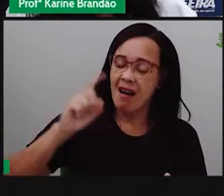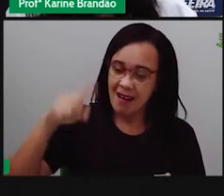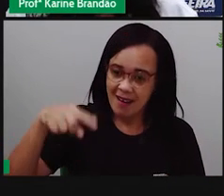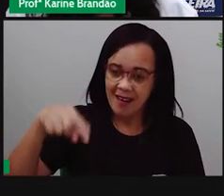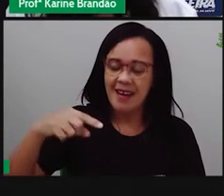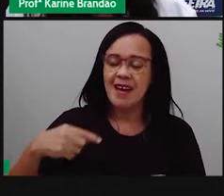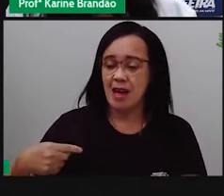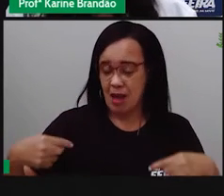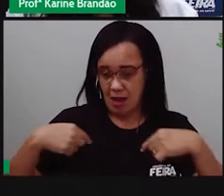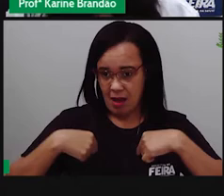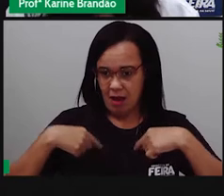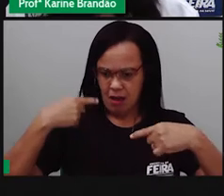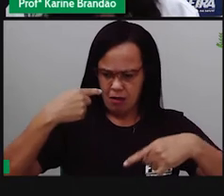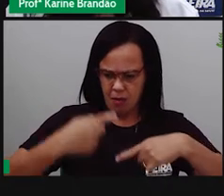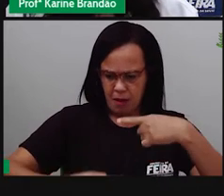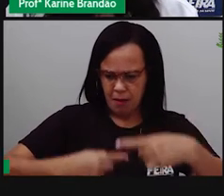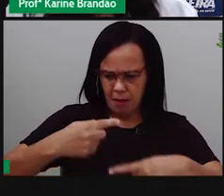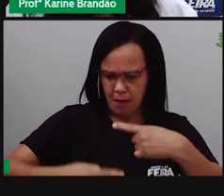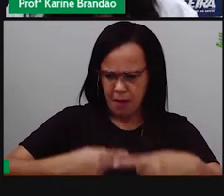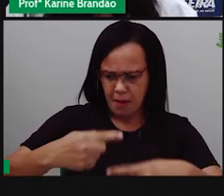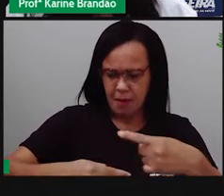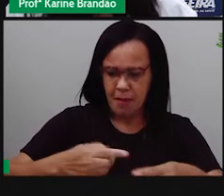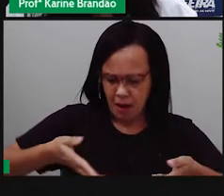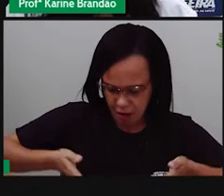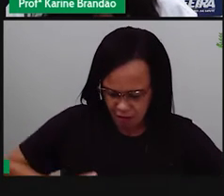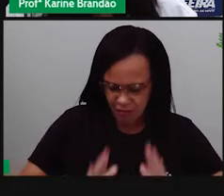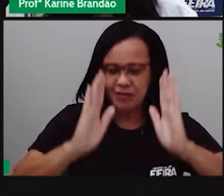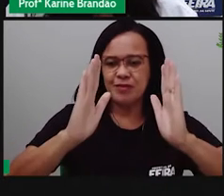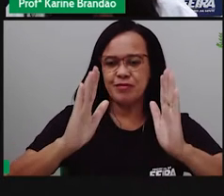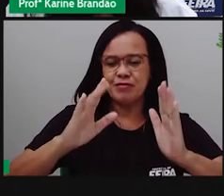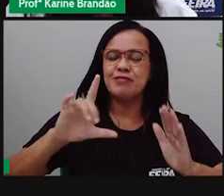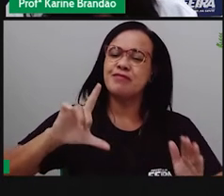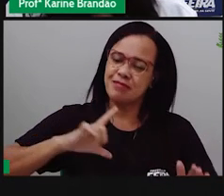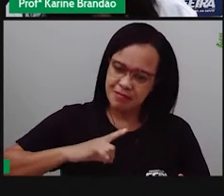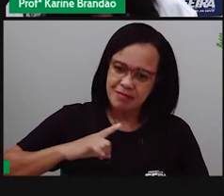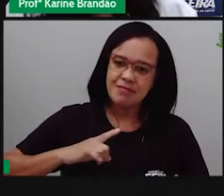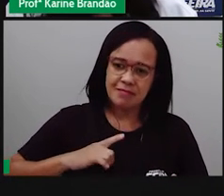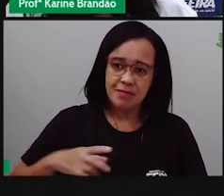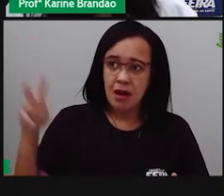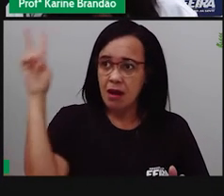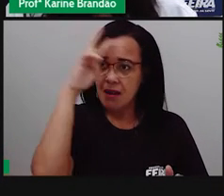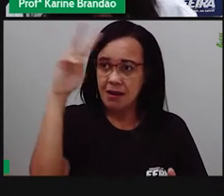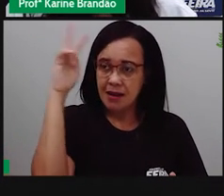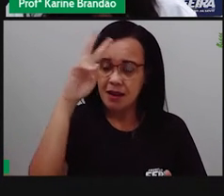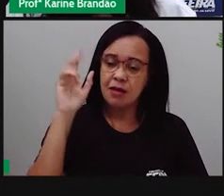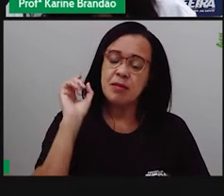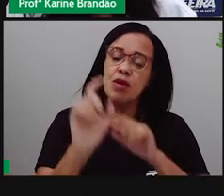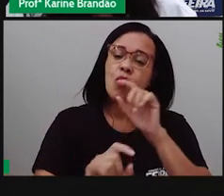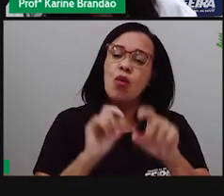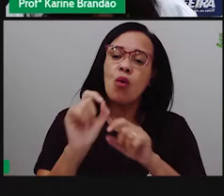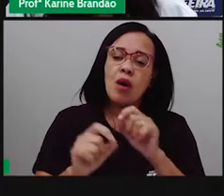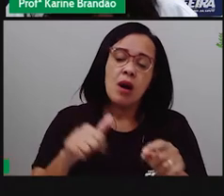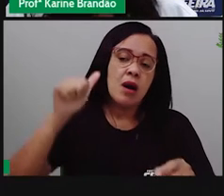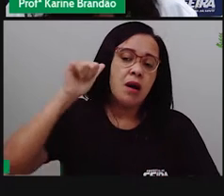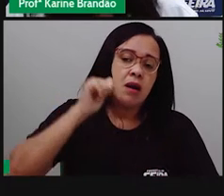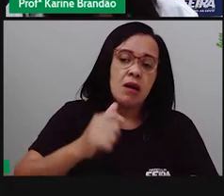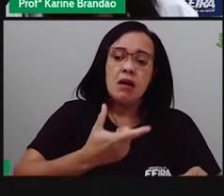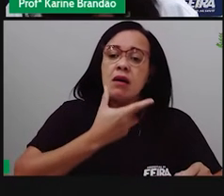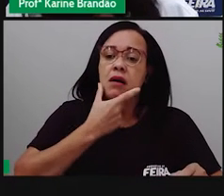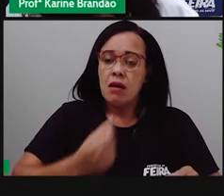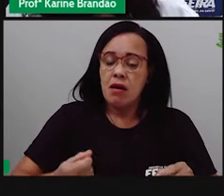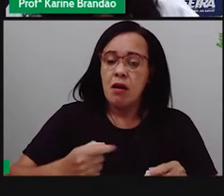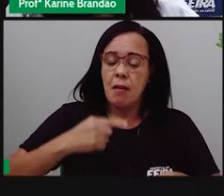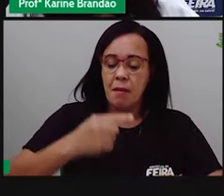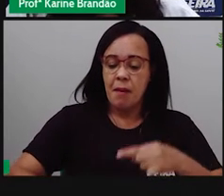os nossos filhos. Então, o raciocínio é um pouco desse. A gente precisa relembrar que os pais, mas eles transmitem as características